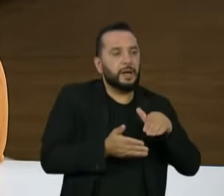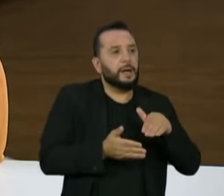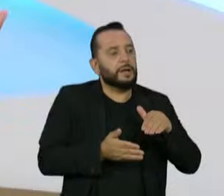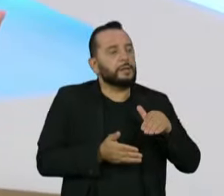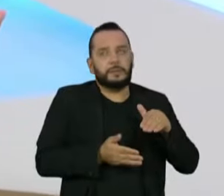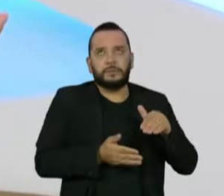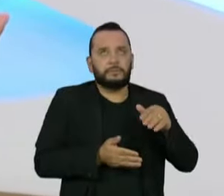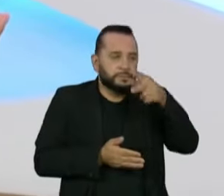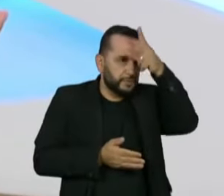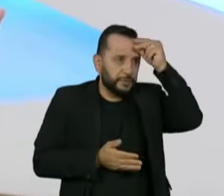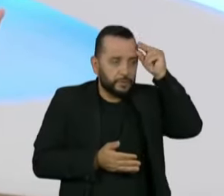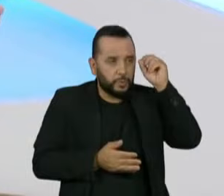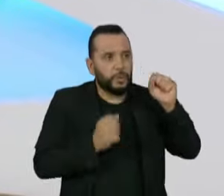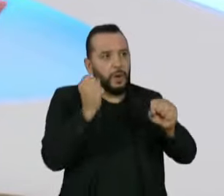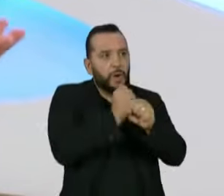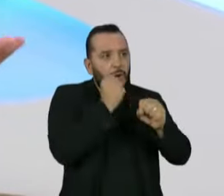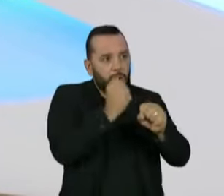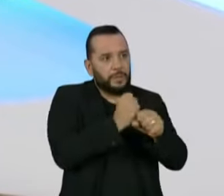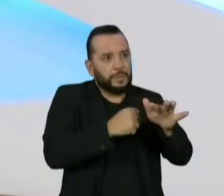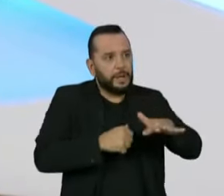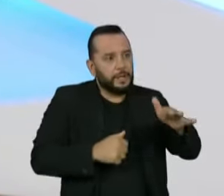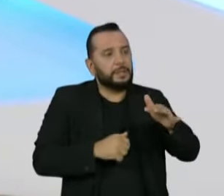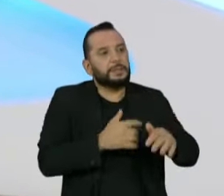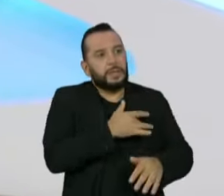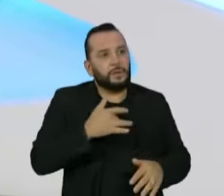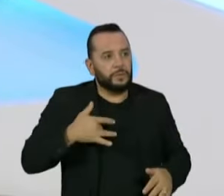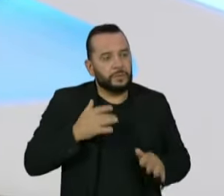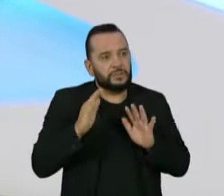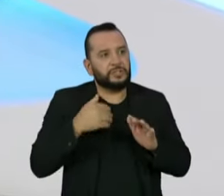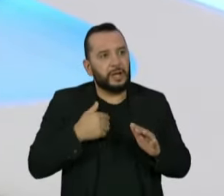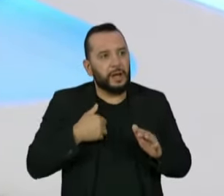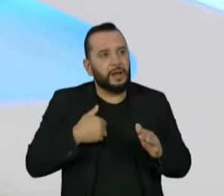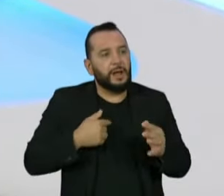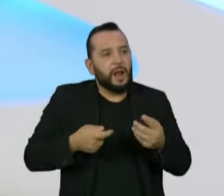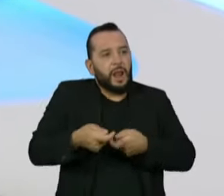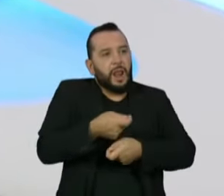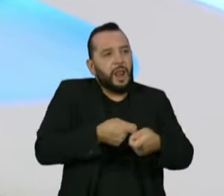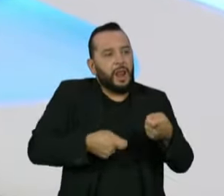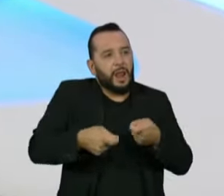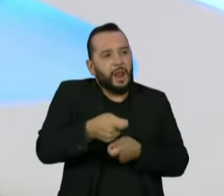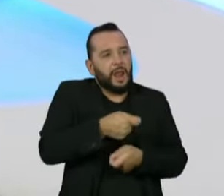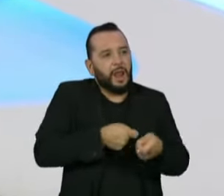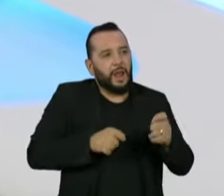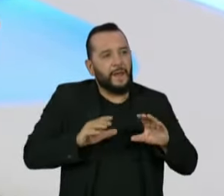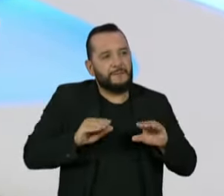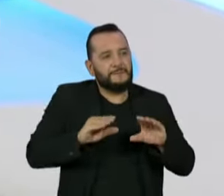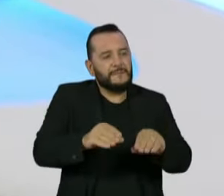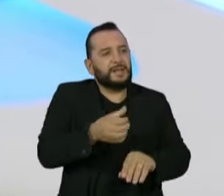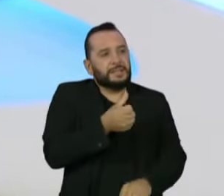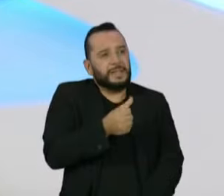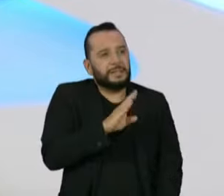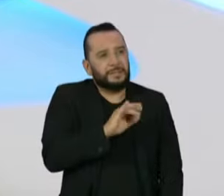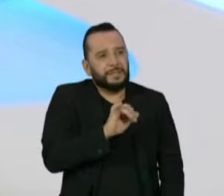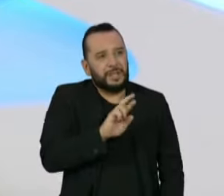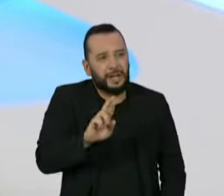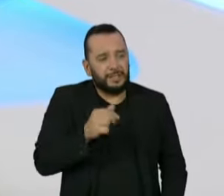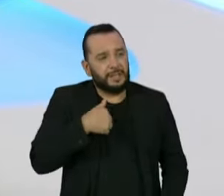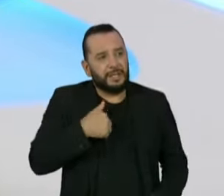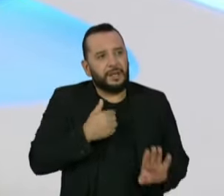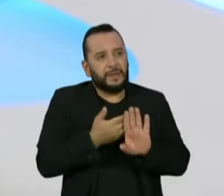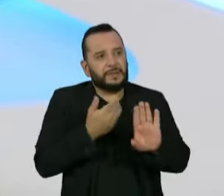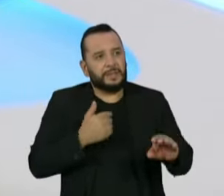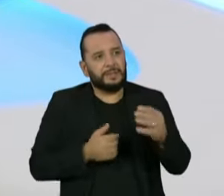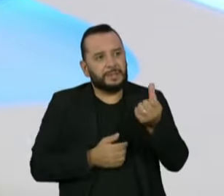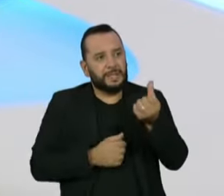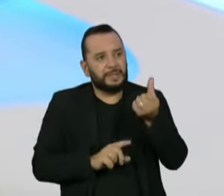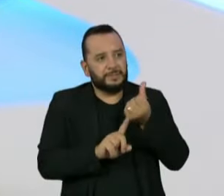obras ou de saúde que manipula numa cidade como Rio de Janeiro seis bilhões de reais, por exemplo. então, ele vai ter uma quarentena de seis meses e o